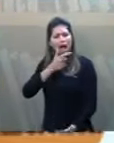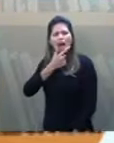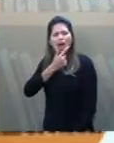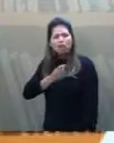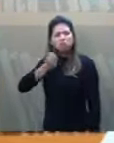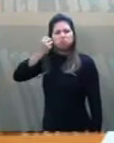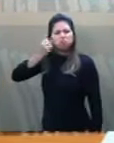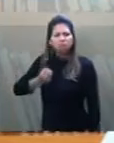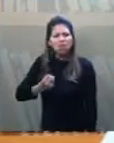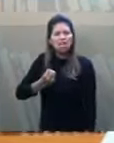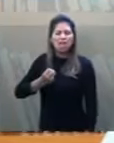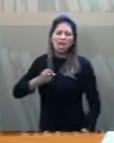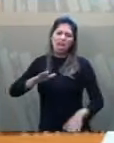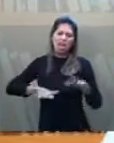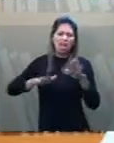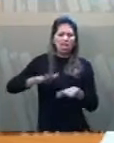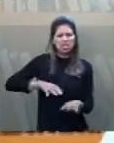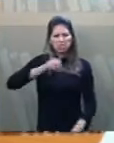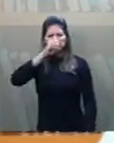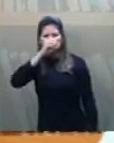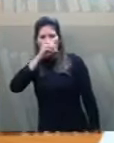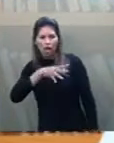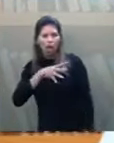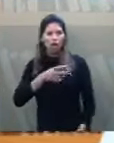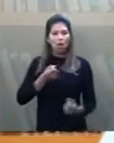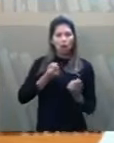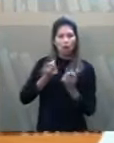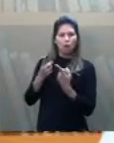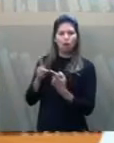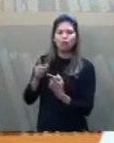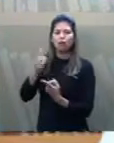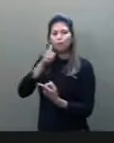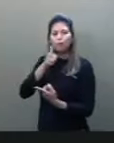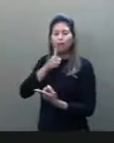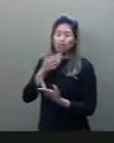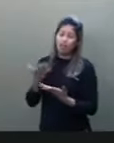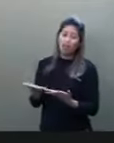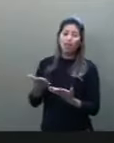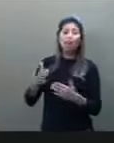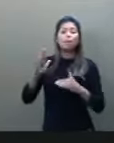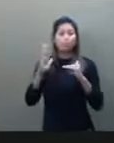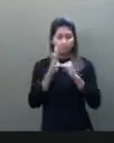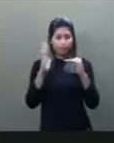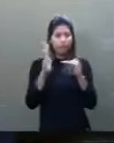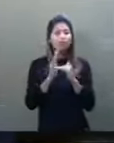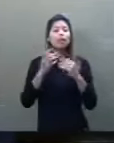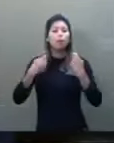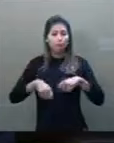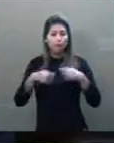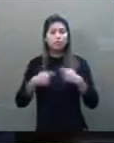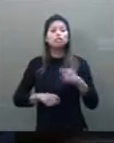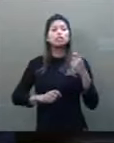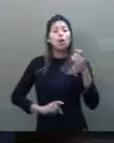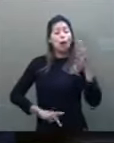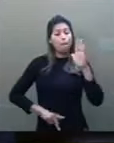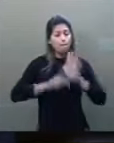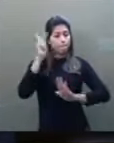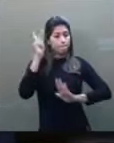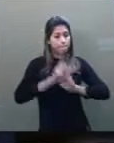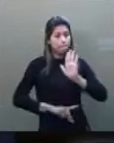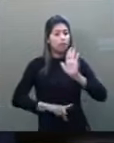tanta ignorância contra a mulher. A Câmara dos Deputados... 15 segundos. O PL 130,